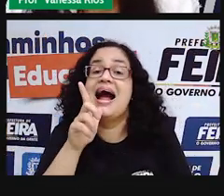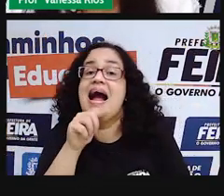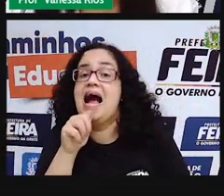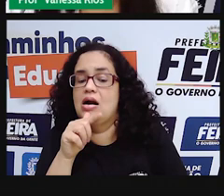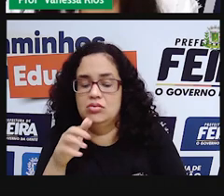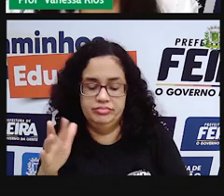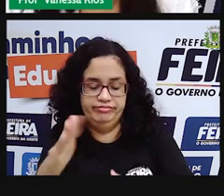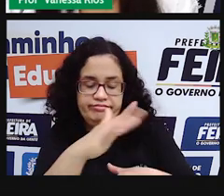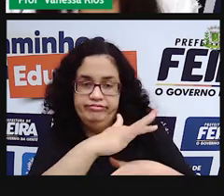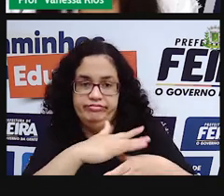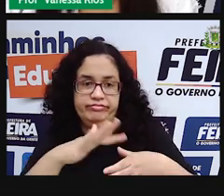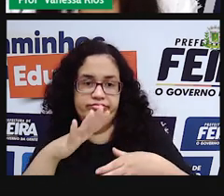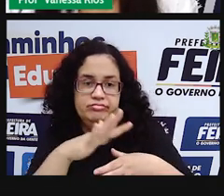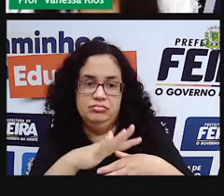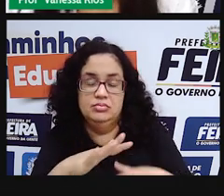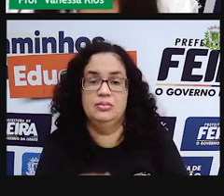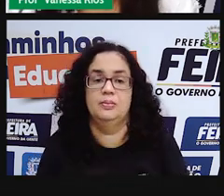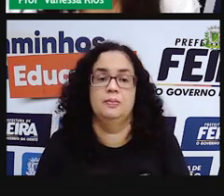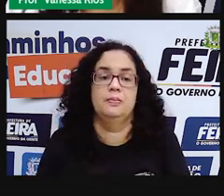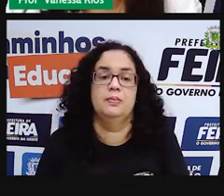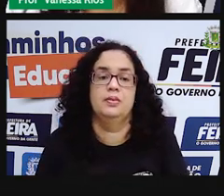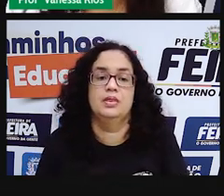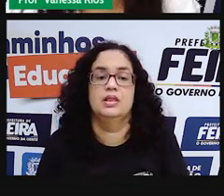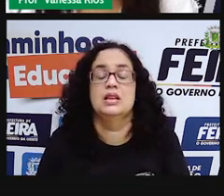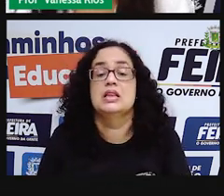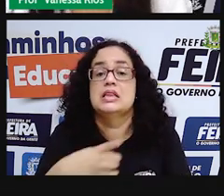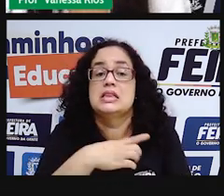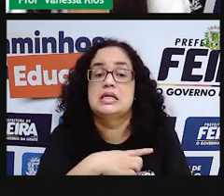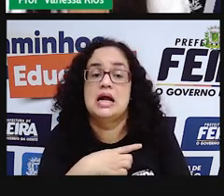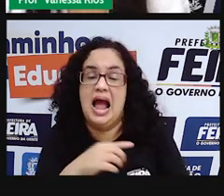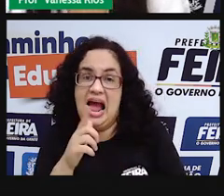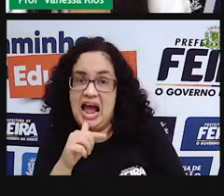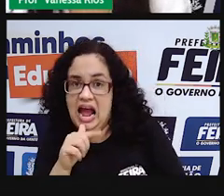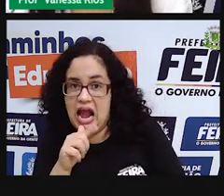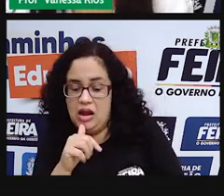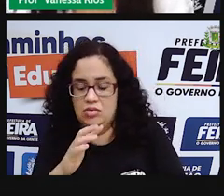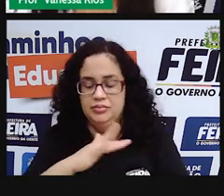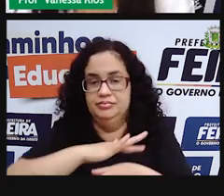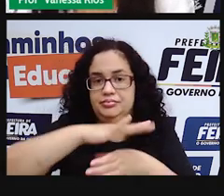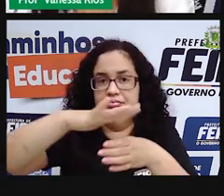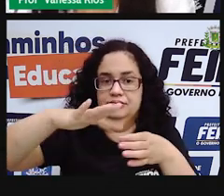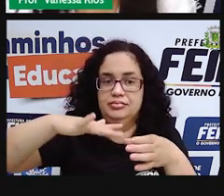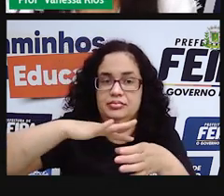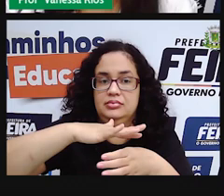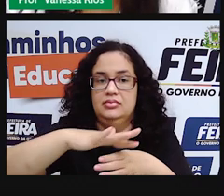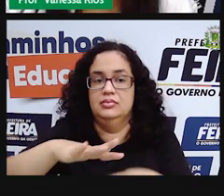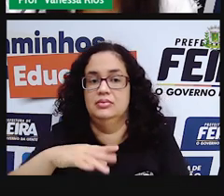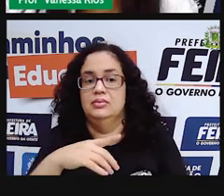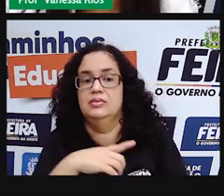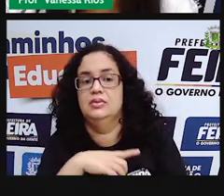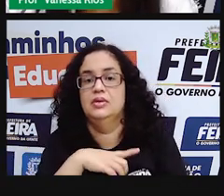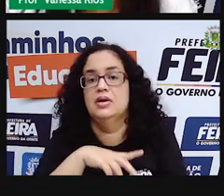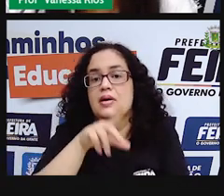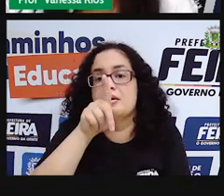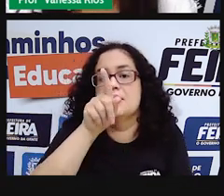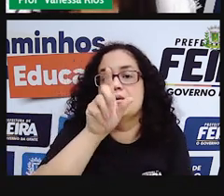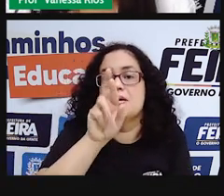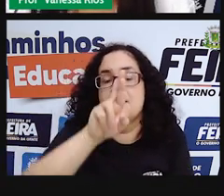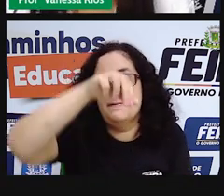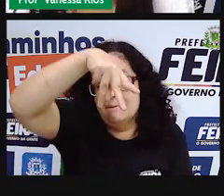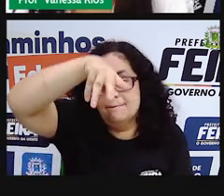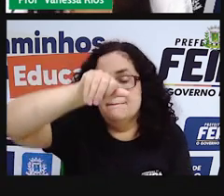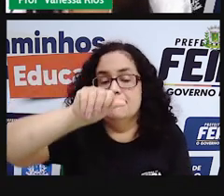passasse. Não é assim? Se eles permitem que a água passe, então eles são permeáveis.